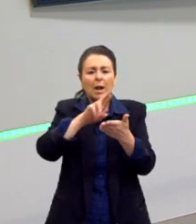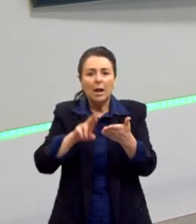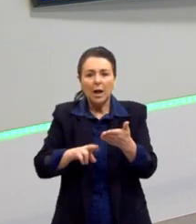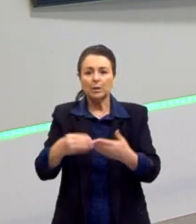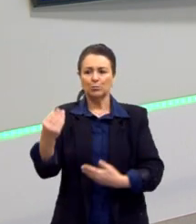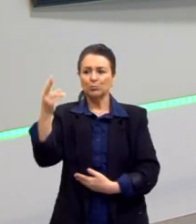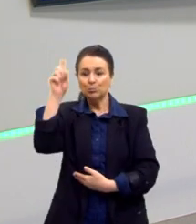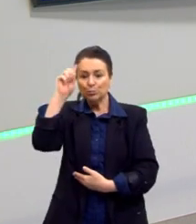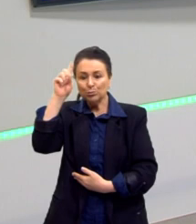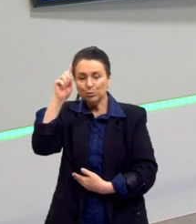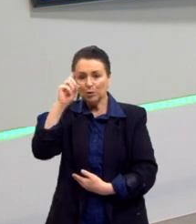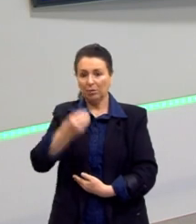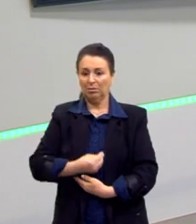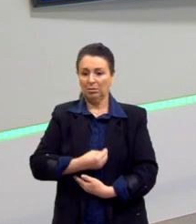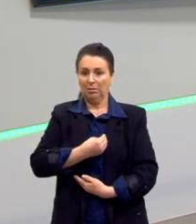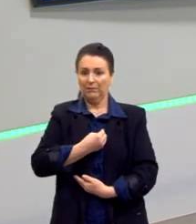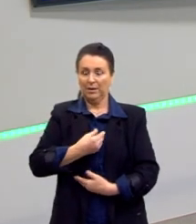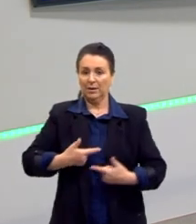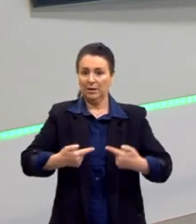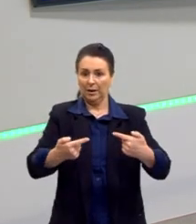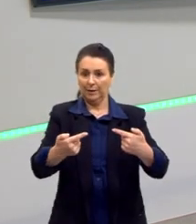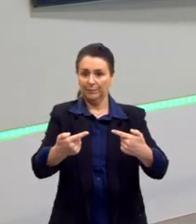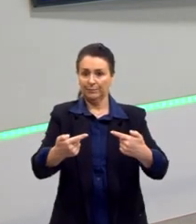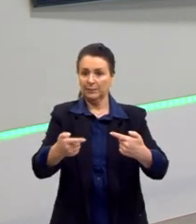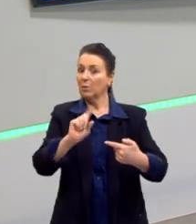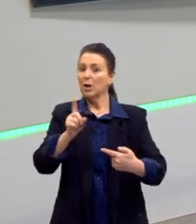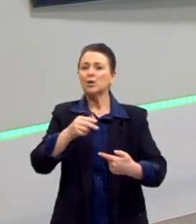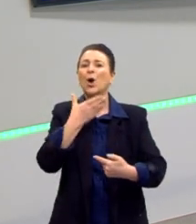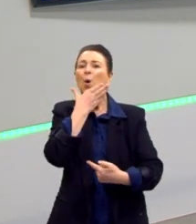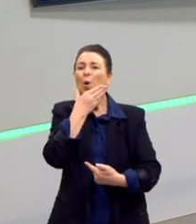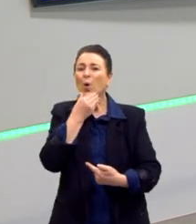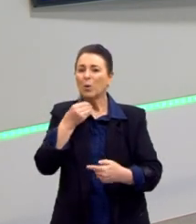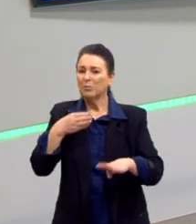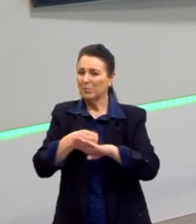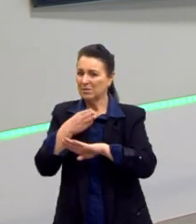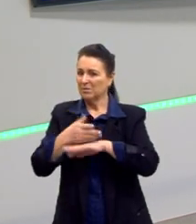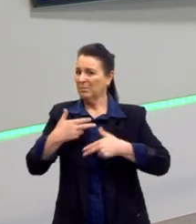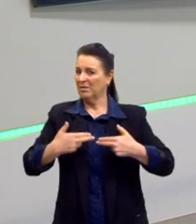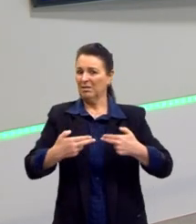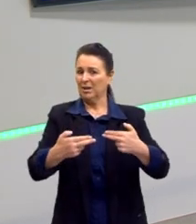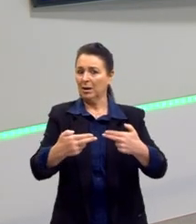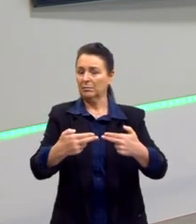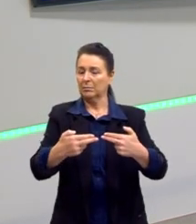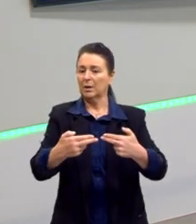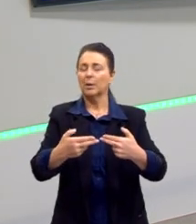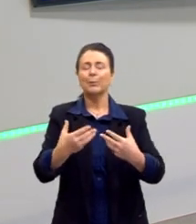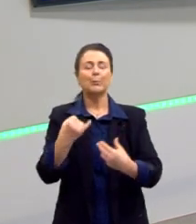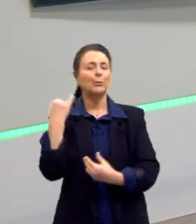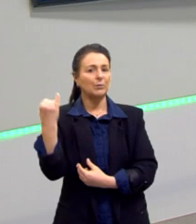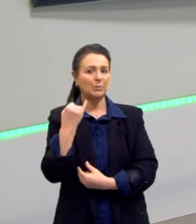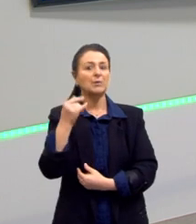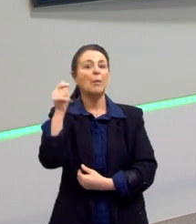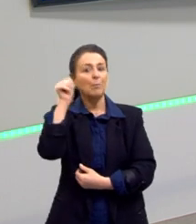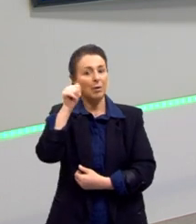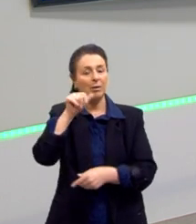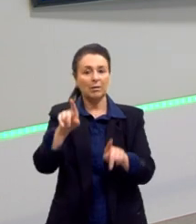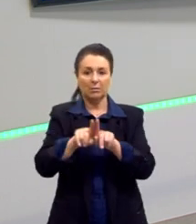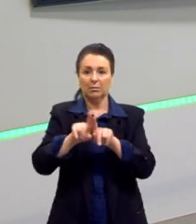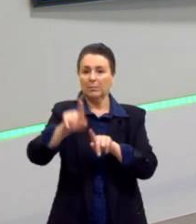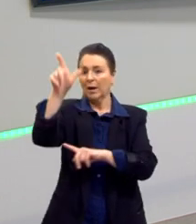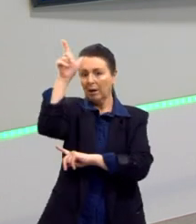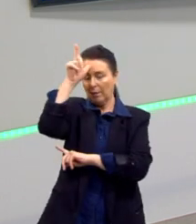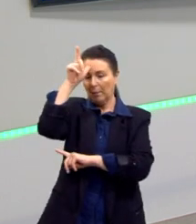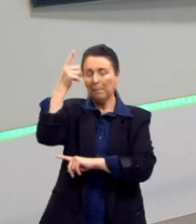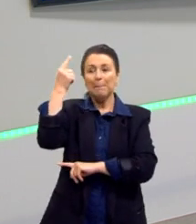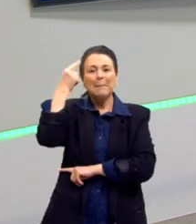pensar que a guerra não é só feita por homens também. É um livro muito interessante, muito importante. Os alemães achavam que